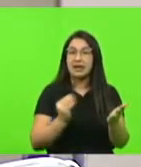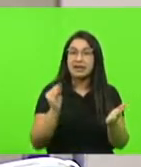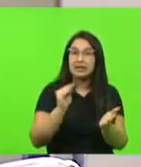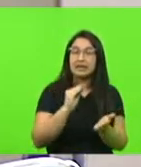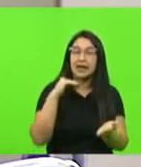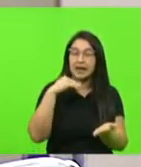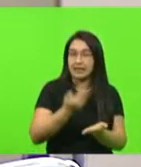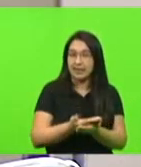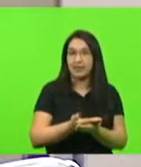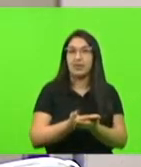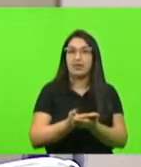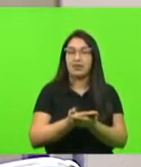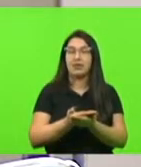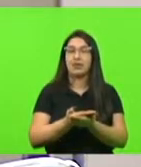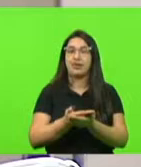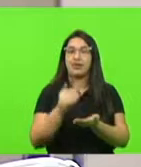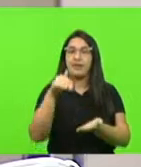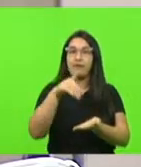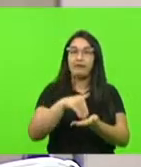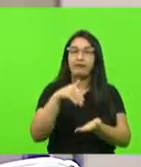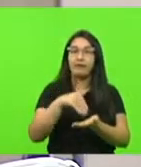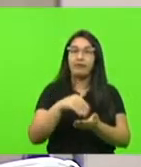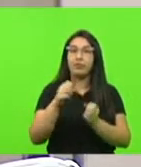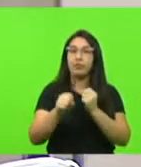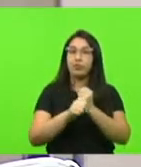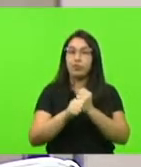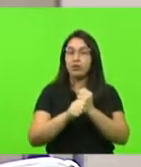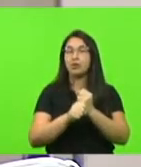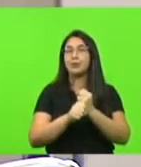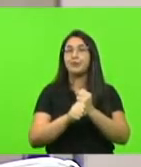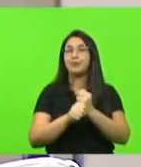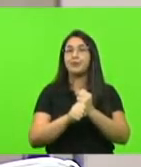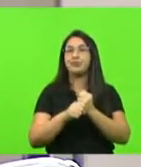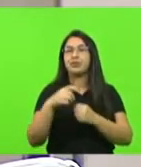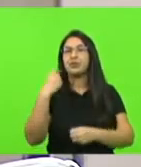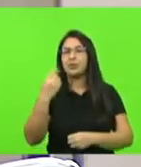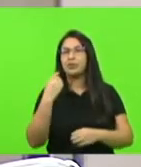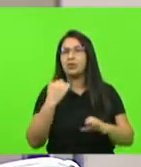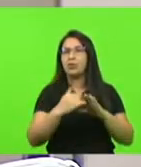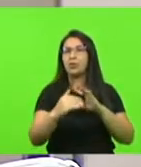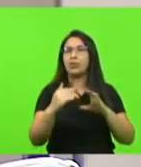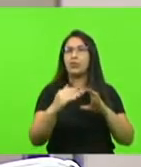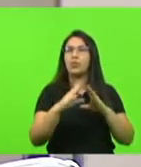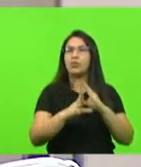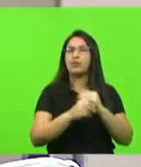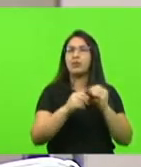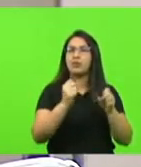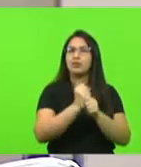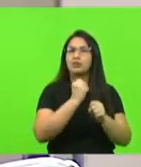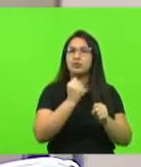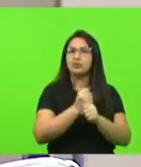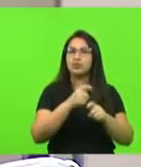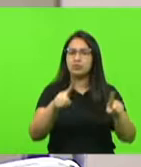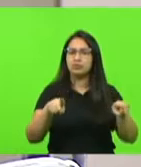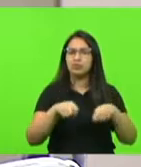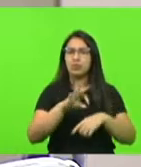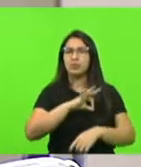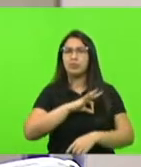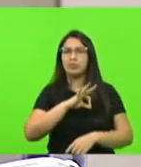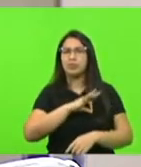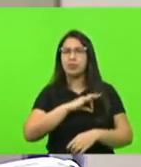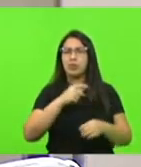algum deputado encaminhou emenda para a construção de um batalhão na Polícia Militar no município X.